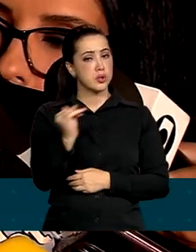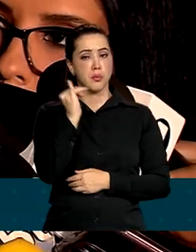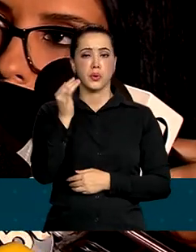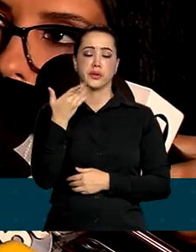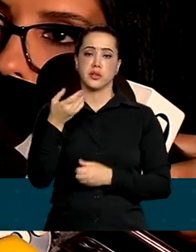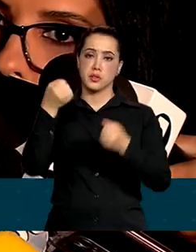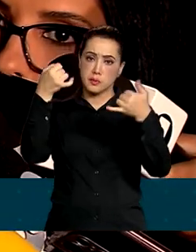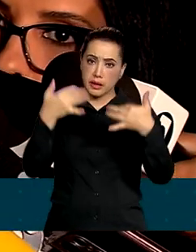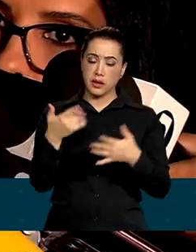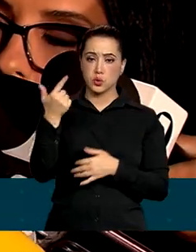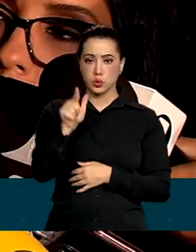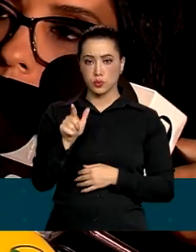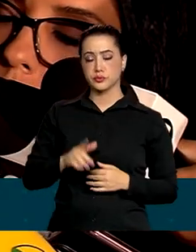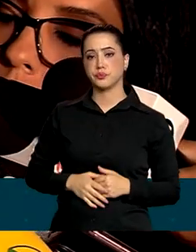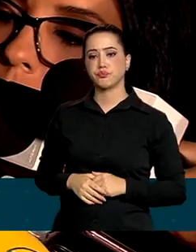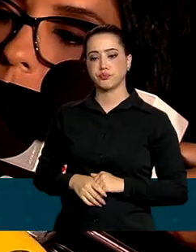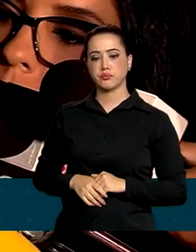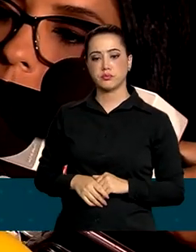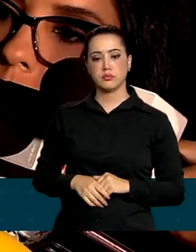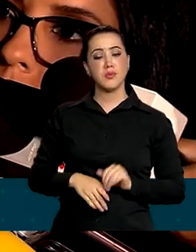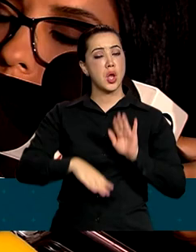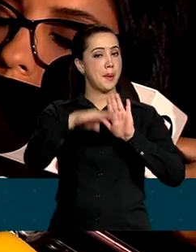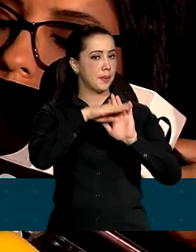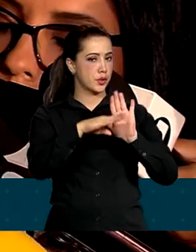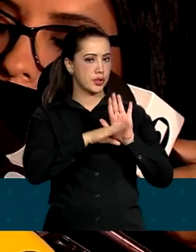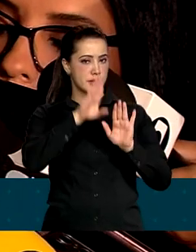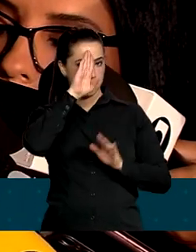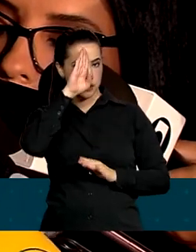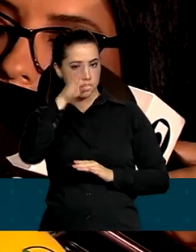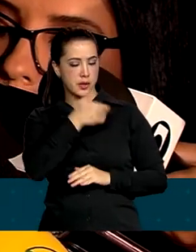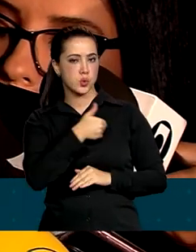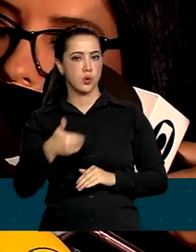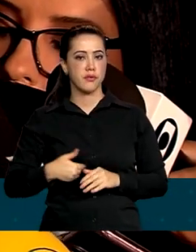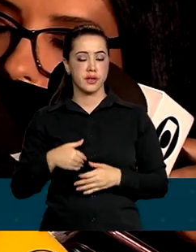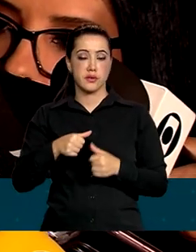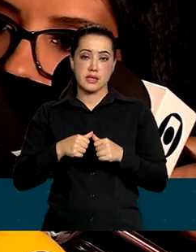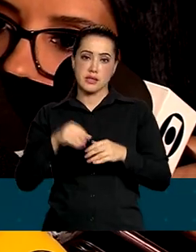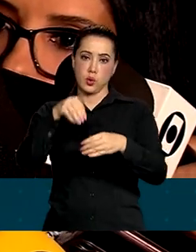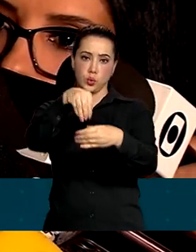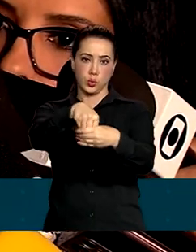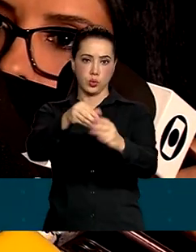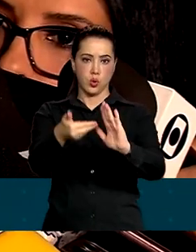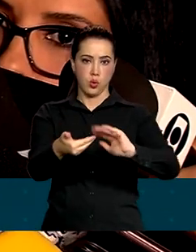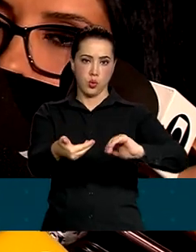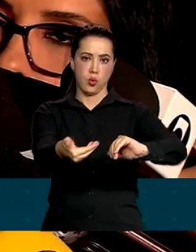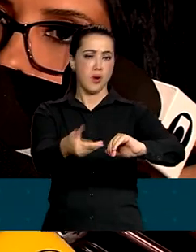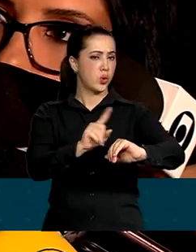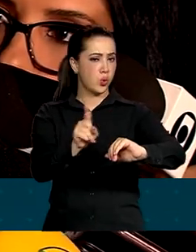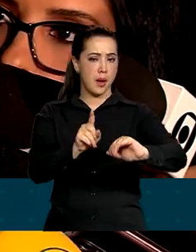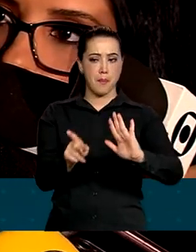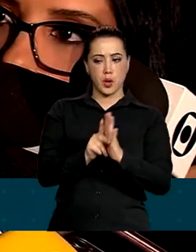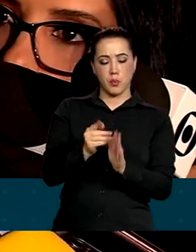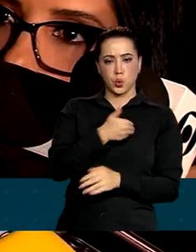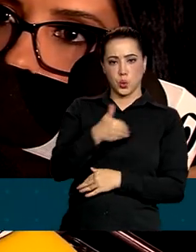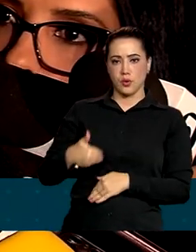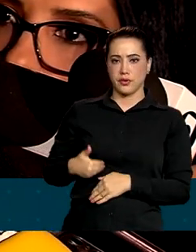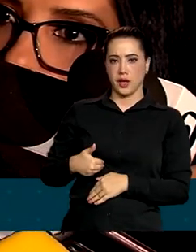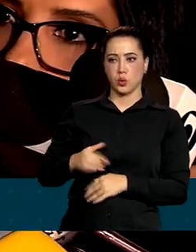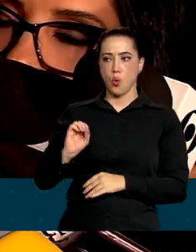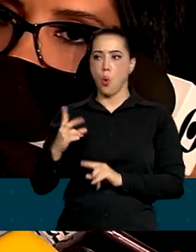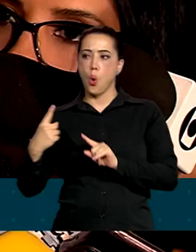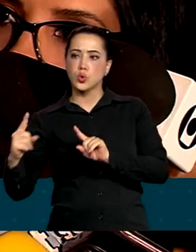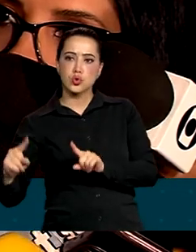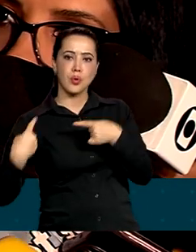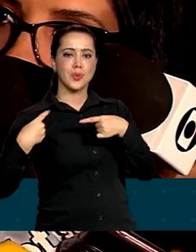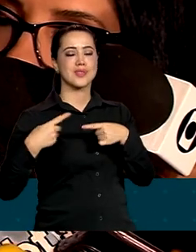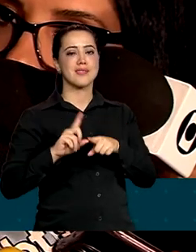desde o começo. Os projetos prioritários do governo no Congresso Nacional não são projetos de governo e de oposição. São